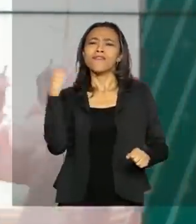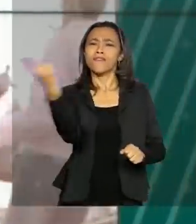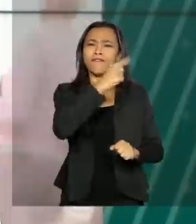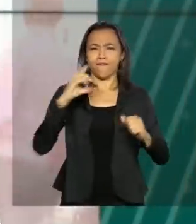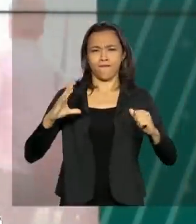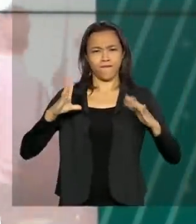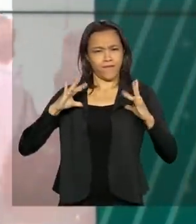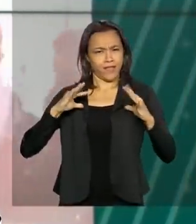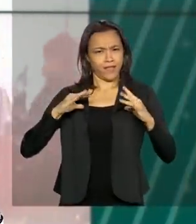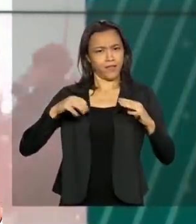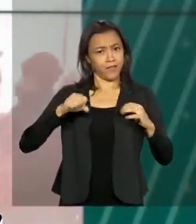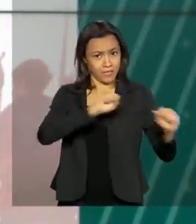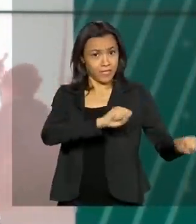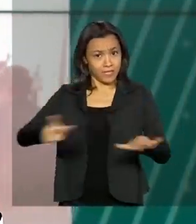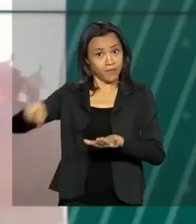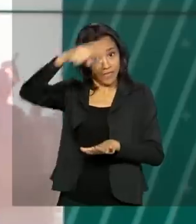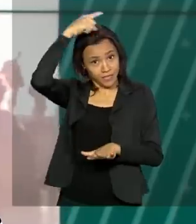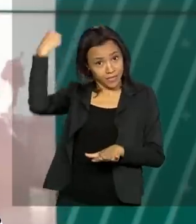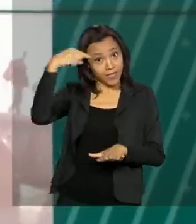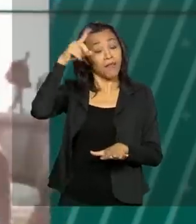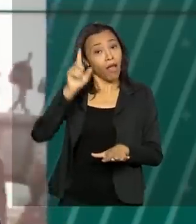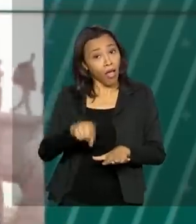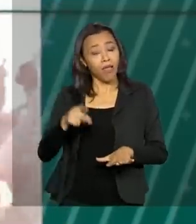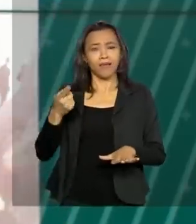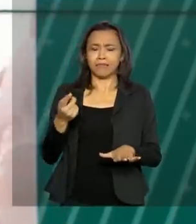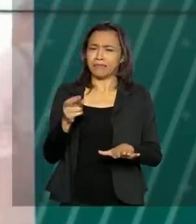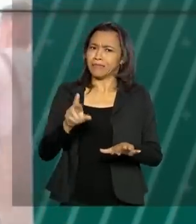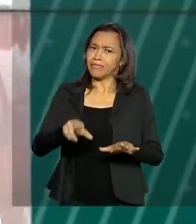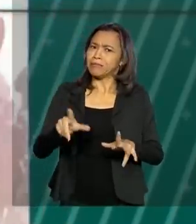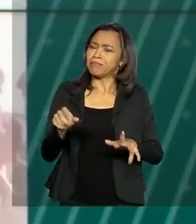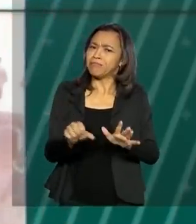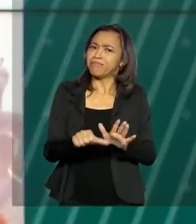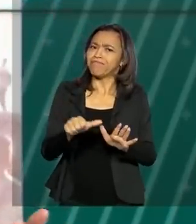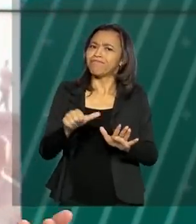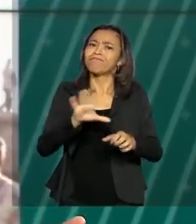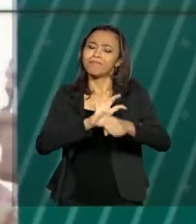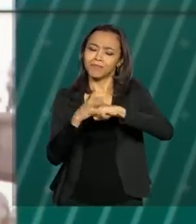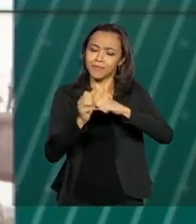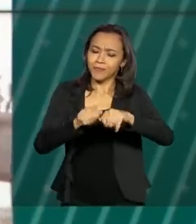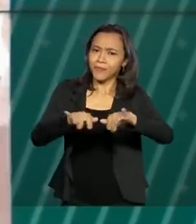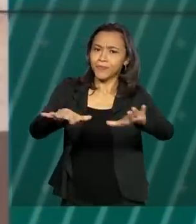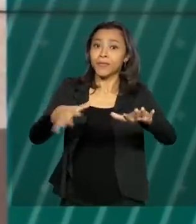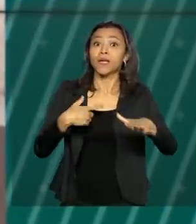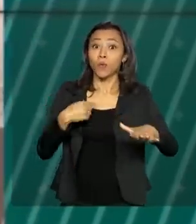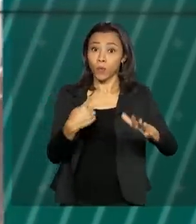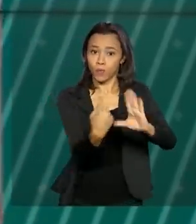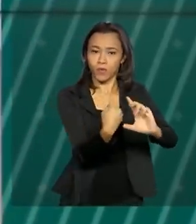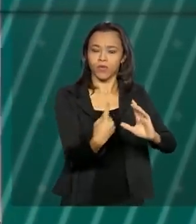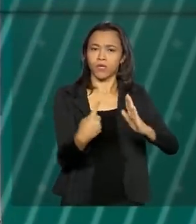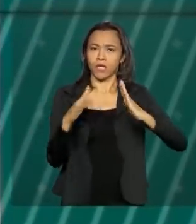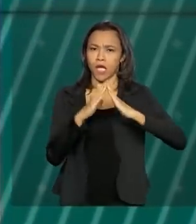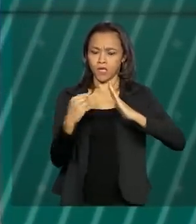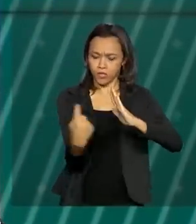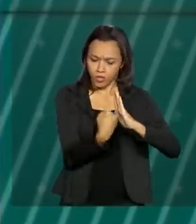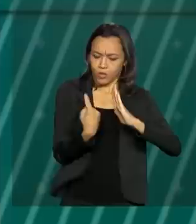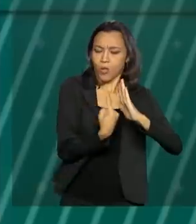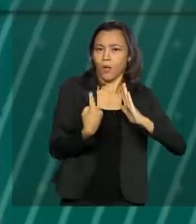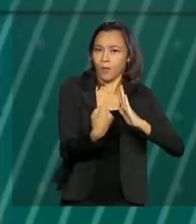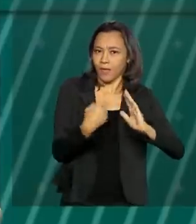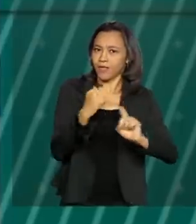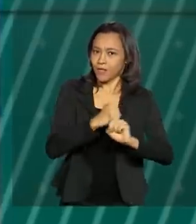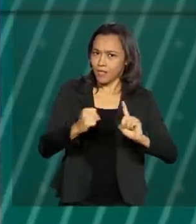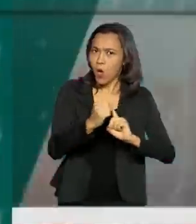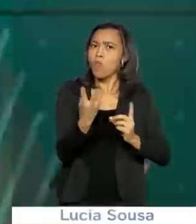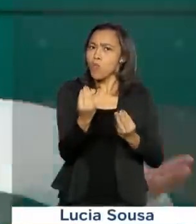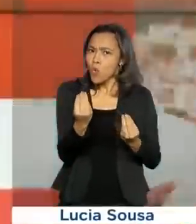do país. É o primeiro desde o início da pandemia do coronavírus. E com as medidas de isolamento social, muitos brasileiros devem deixar